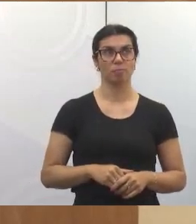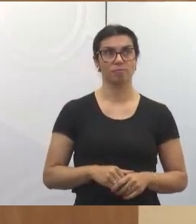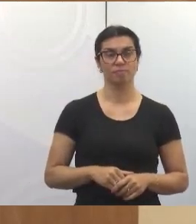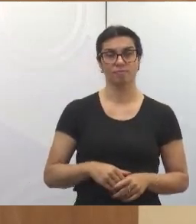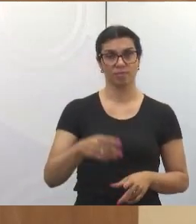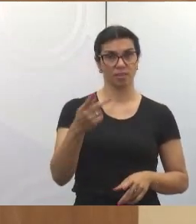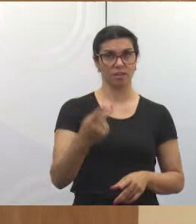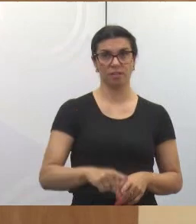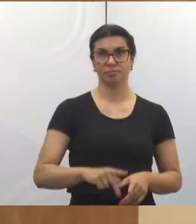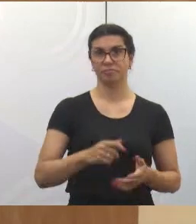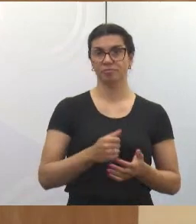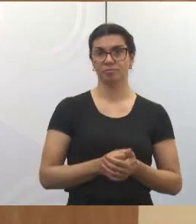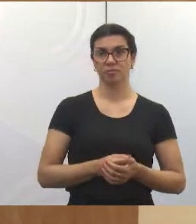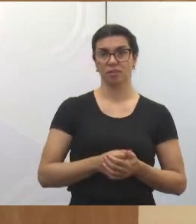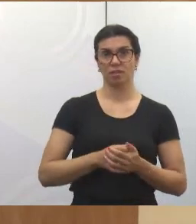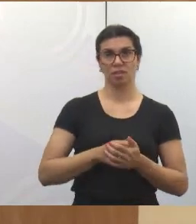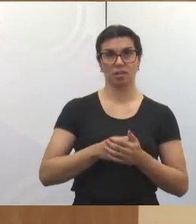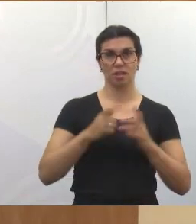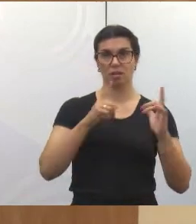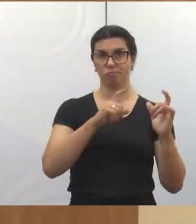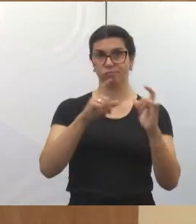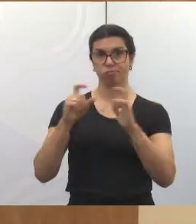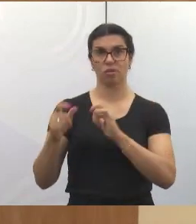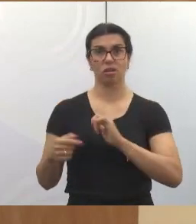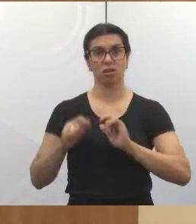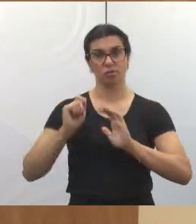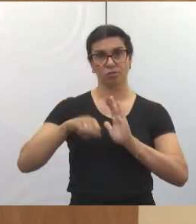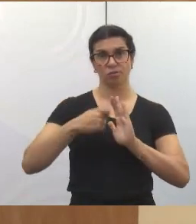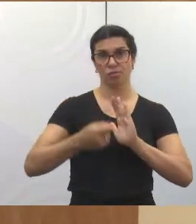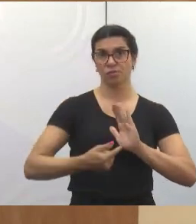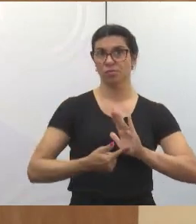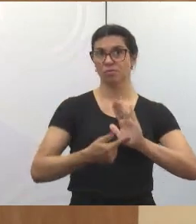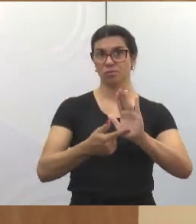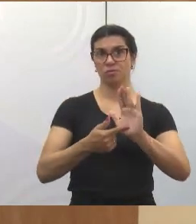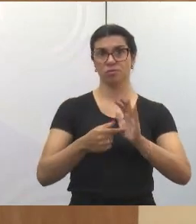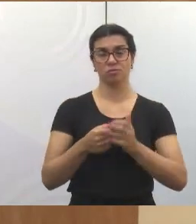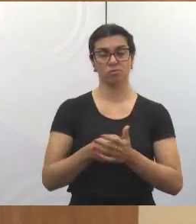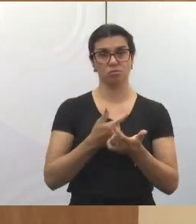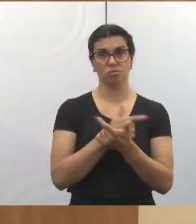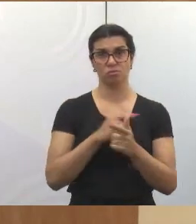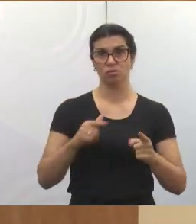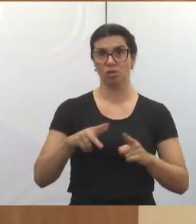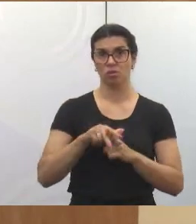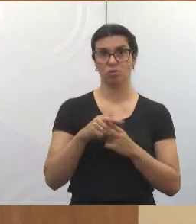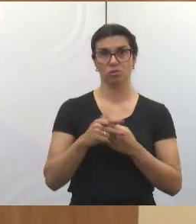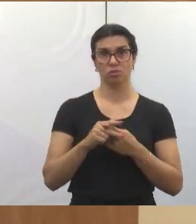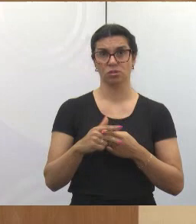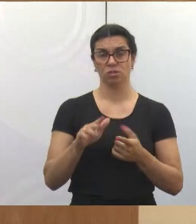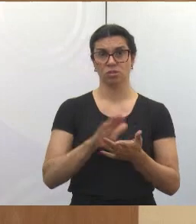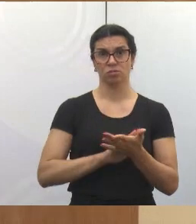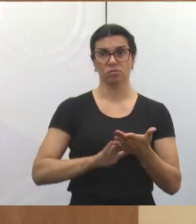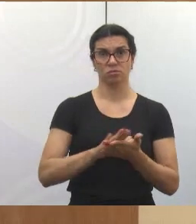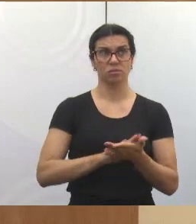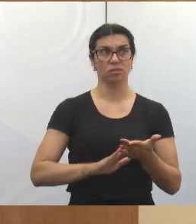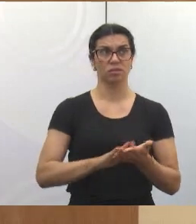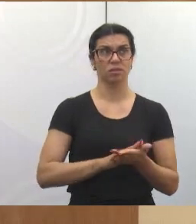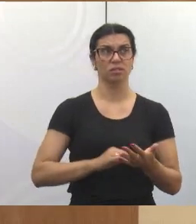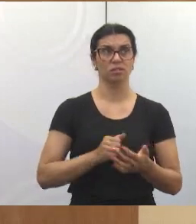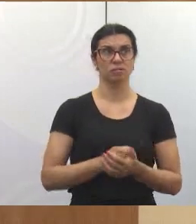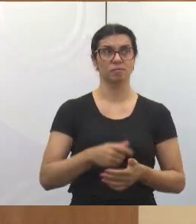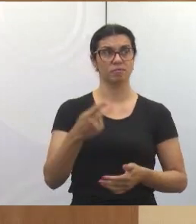Está aqui, as imagens mostram que não existe sequer manutenção. No Educa Mais Trianon, aqui o centro,